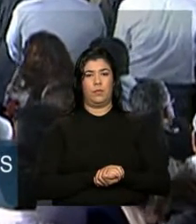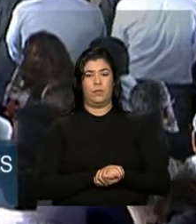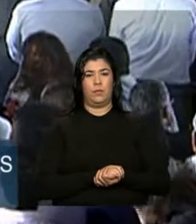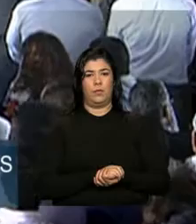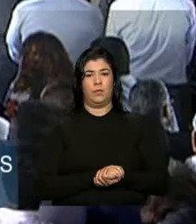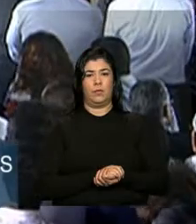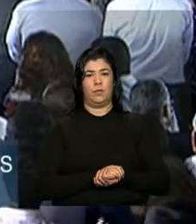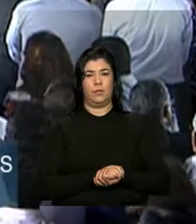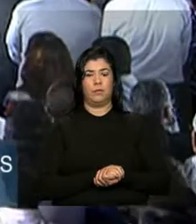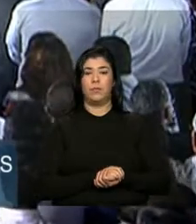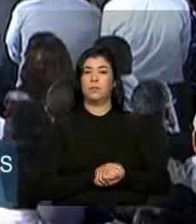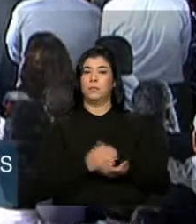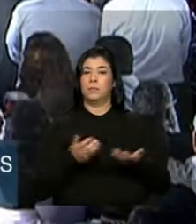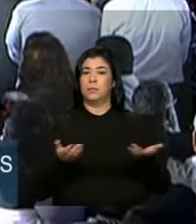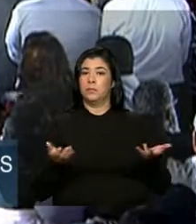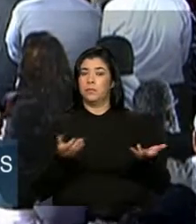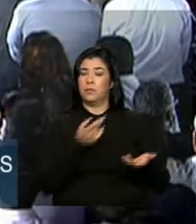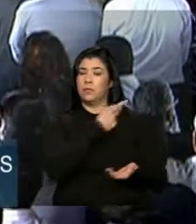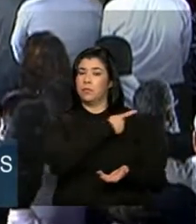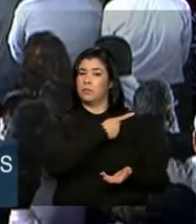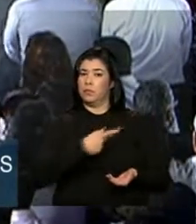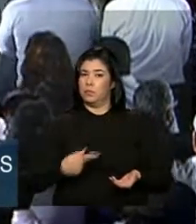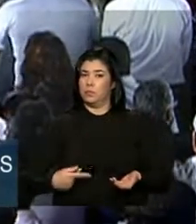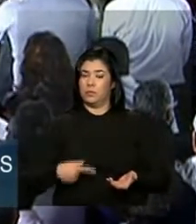Presidenta Dilma Rousseff,